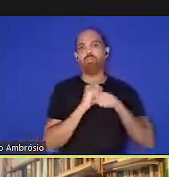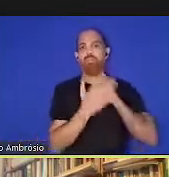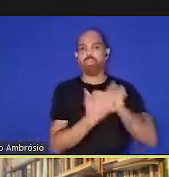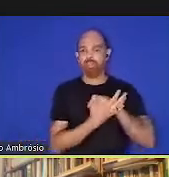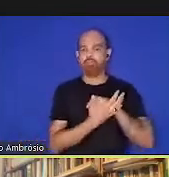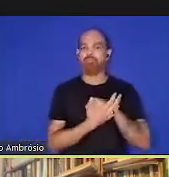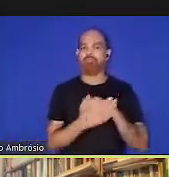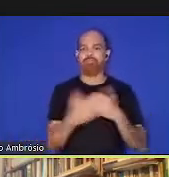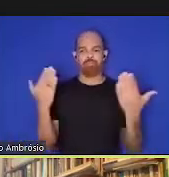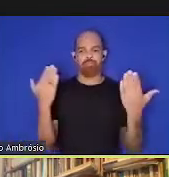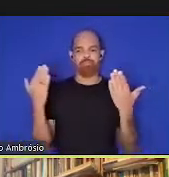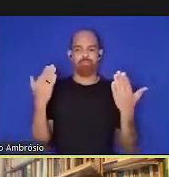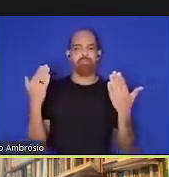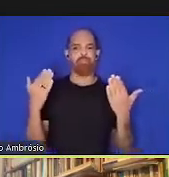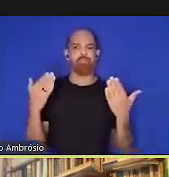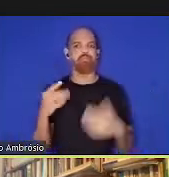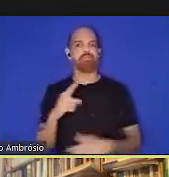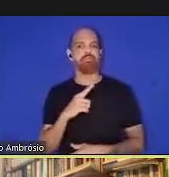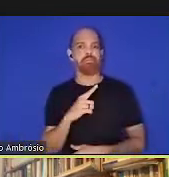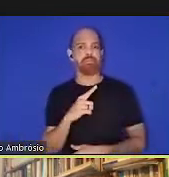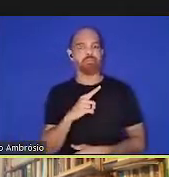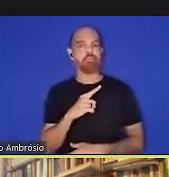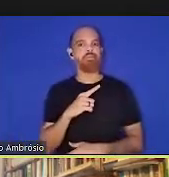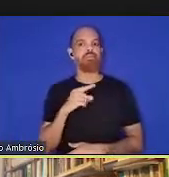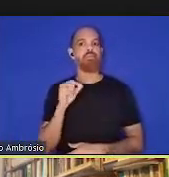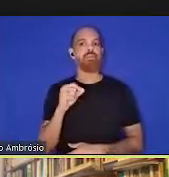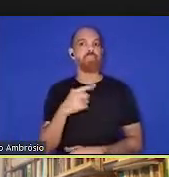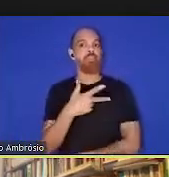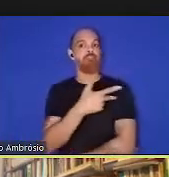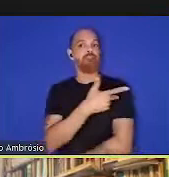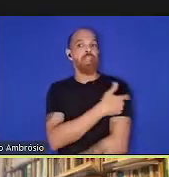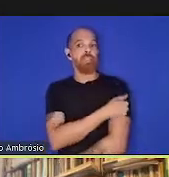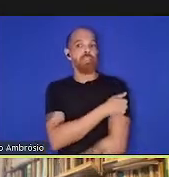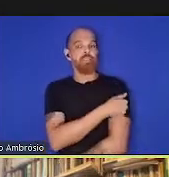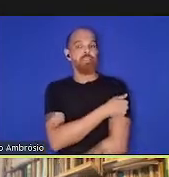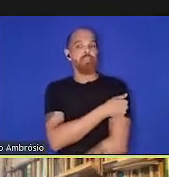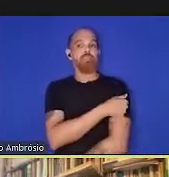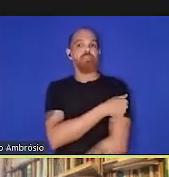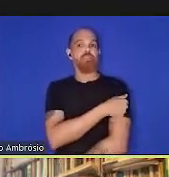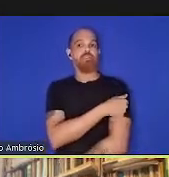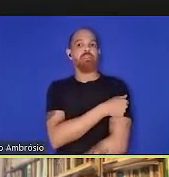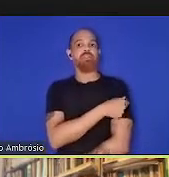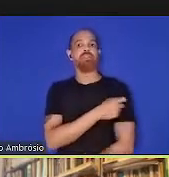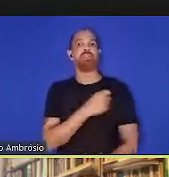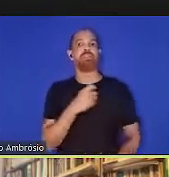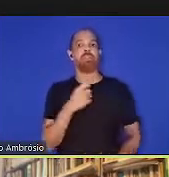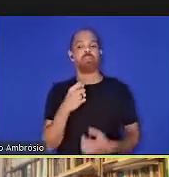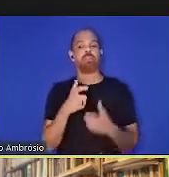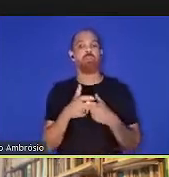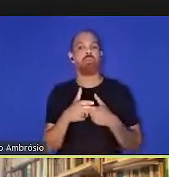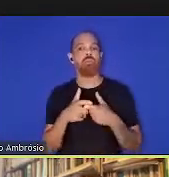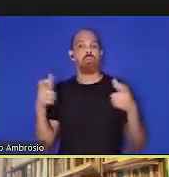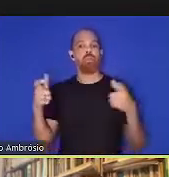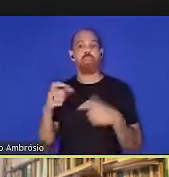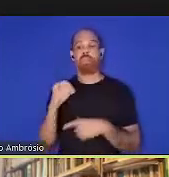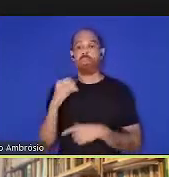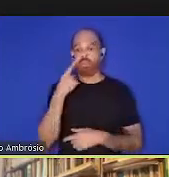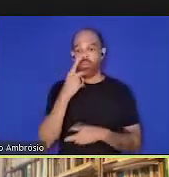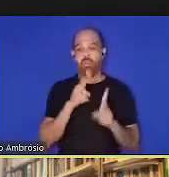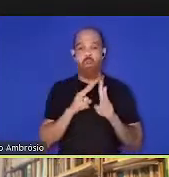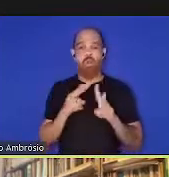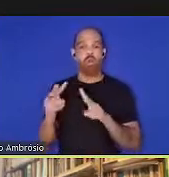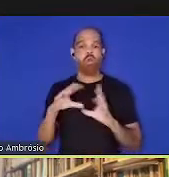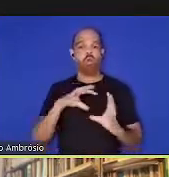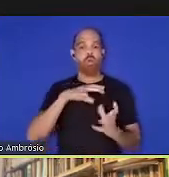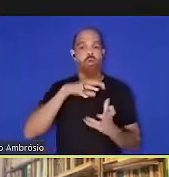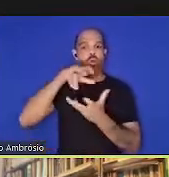quando nós tivemos uma vacinação exponencial, se nós olharmos globalmente,